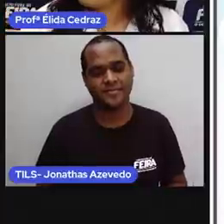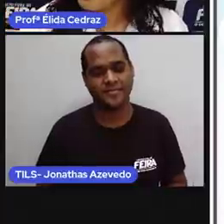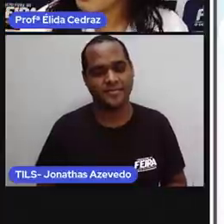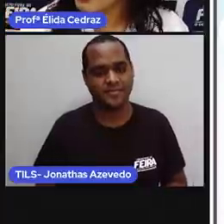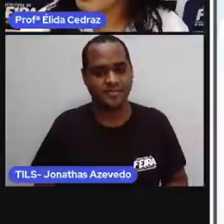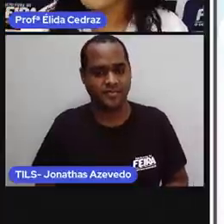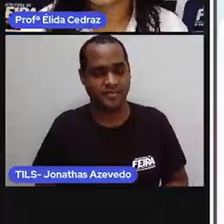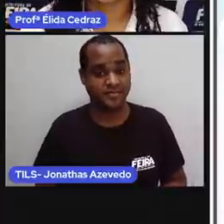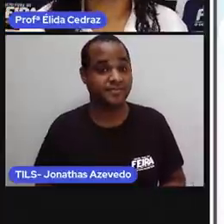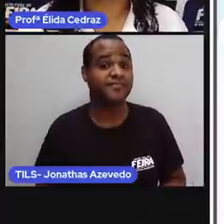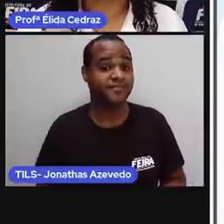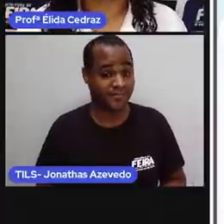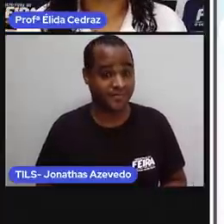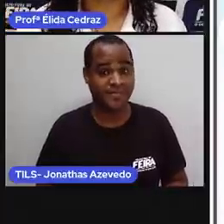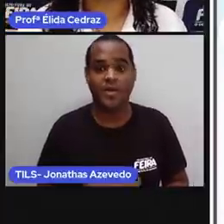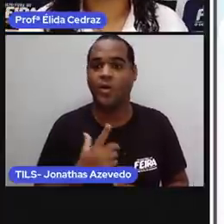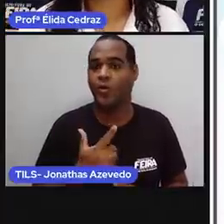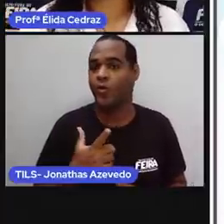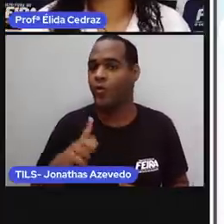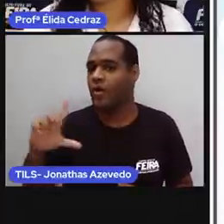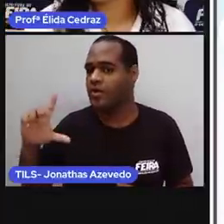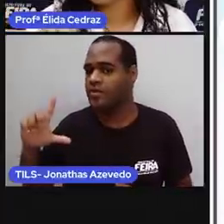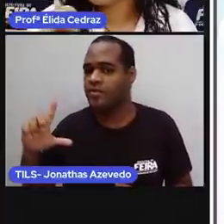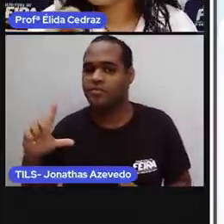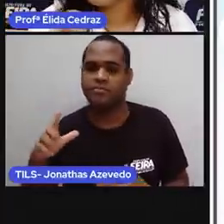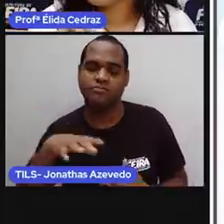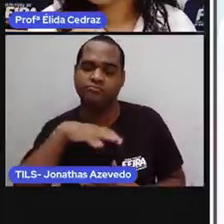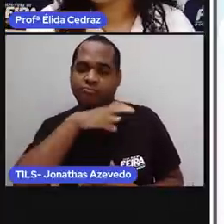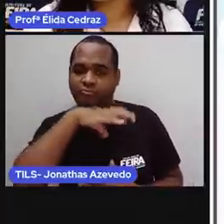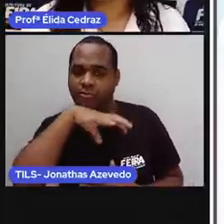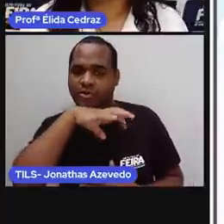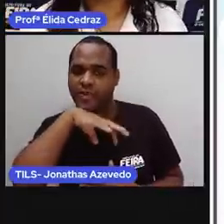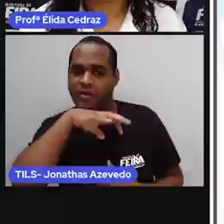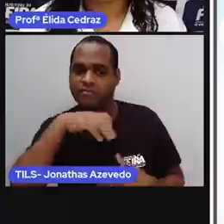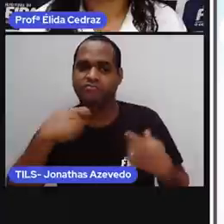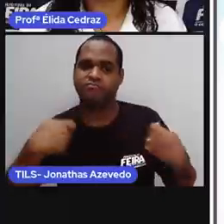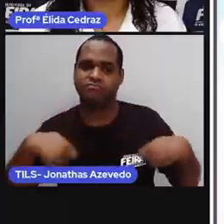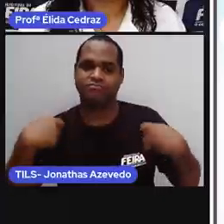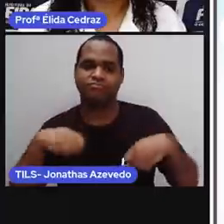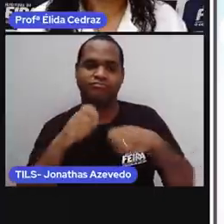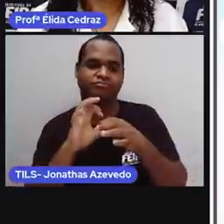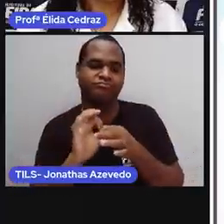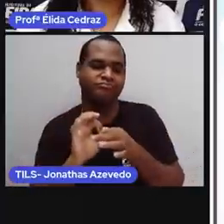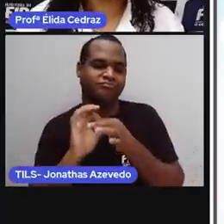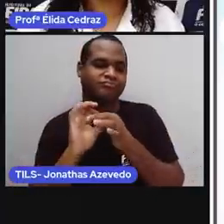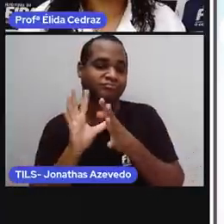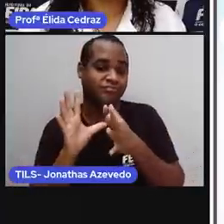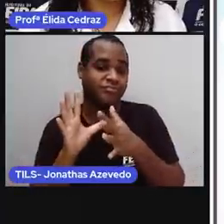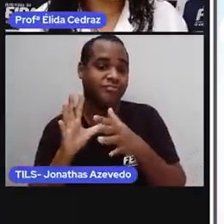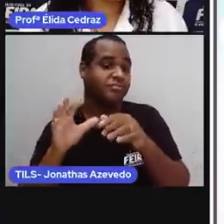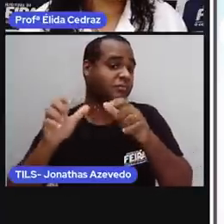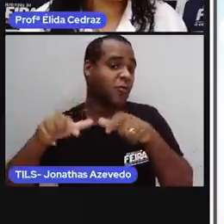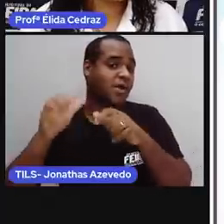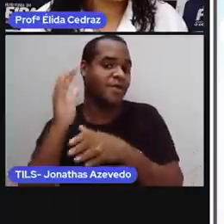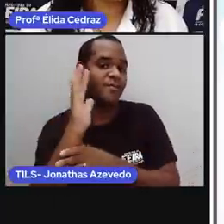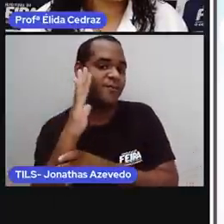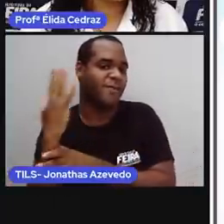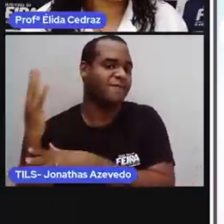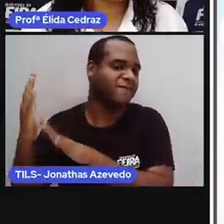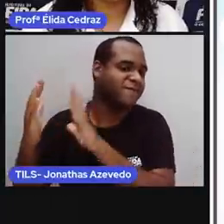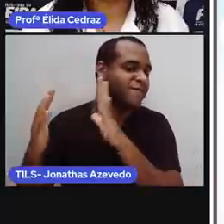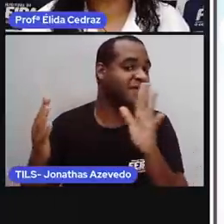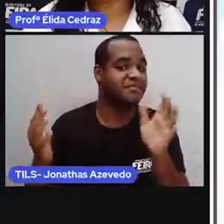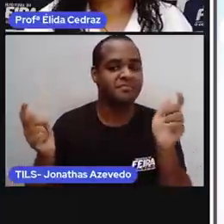silvestres, eles precisam viver livres na natureza. Olha os animais que a Pró trouxe para